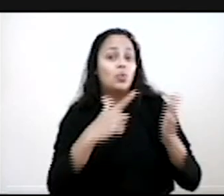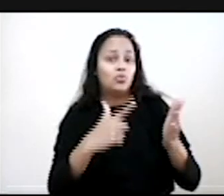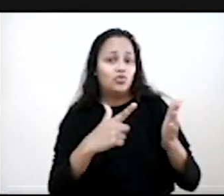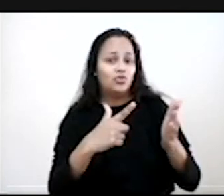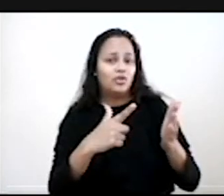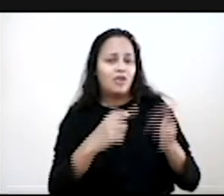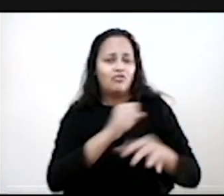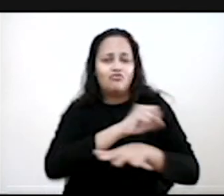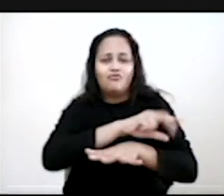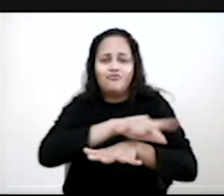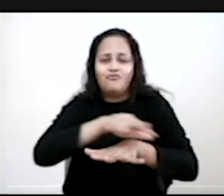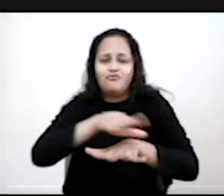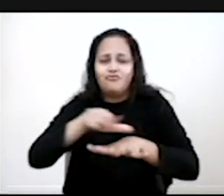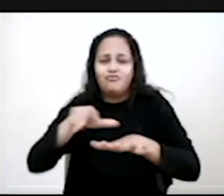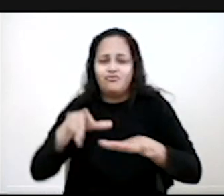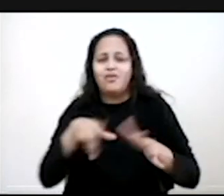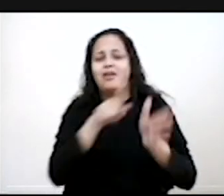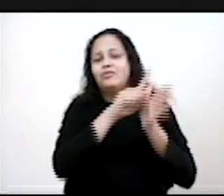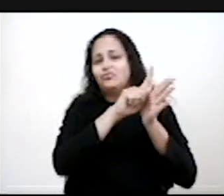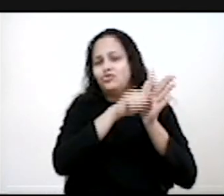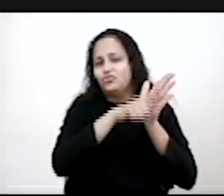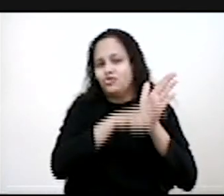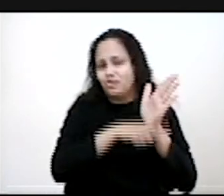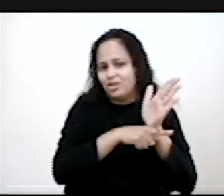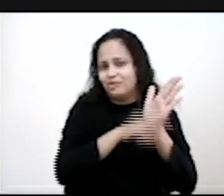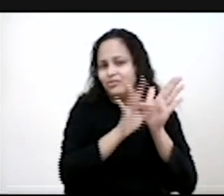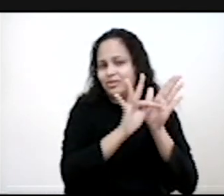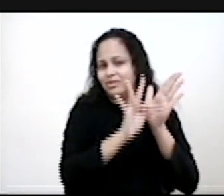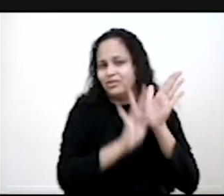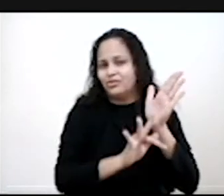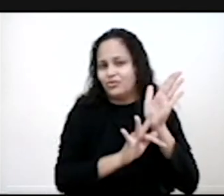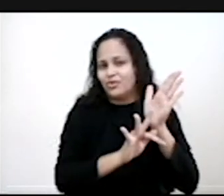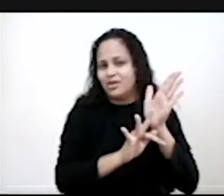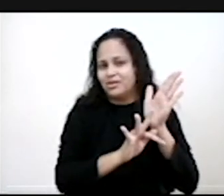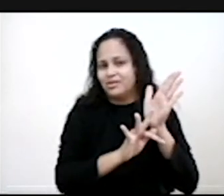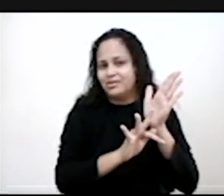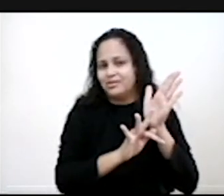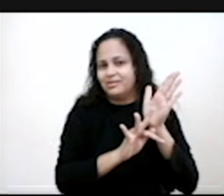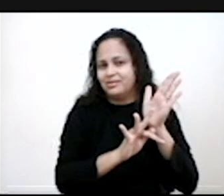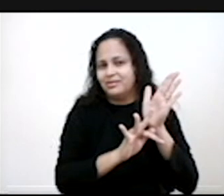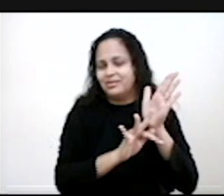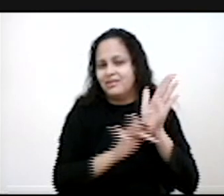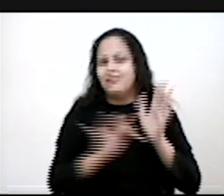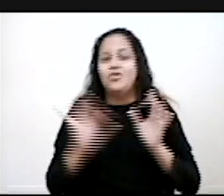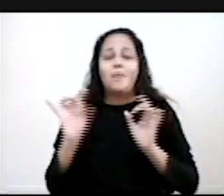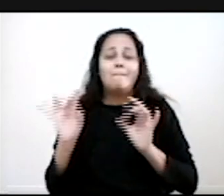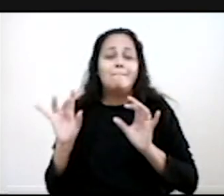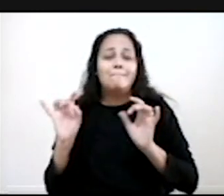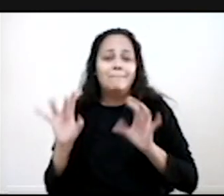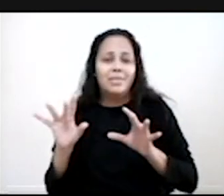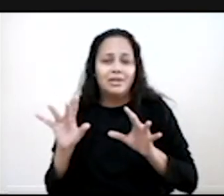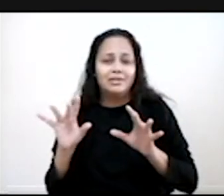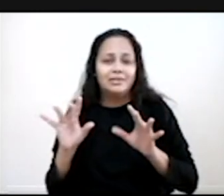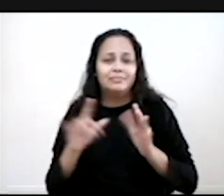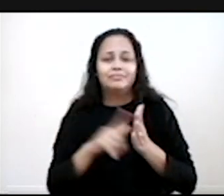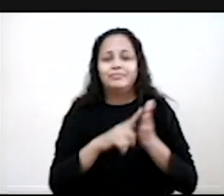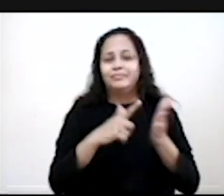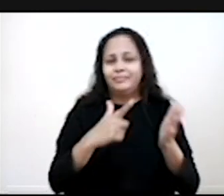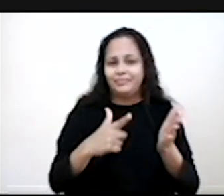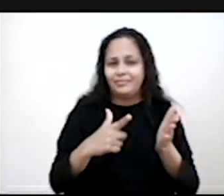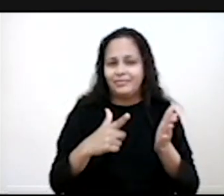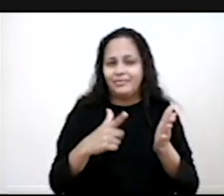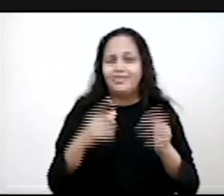jornal, eu tenho muitos gêneros textuais, muitos. Os principais são notícias e reportagem, mas eu tenho também editorial,